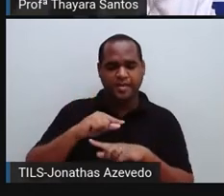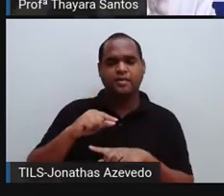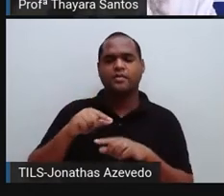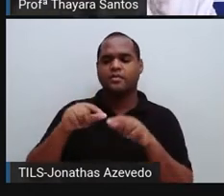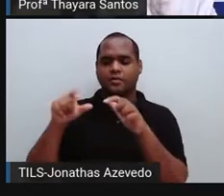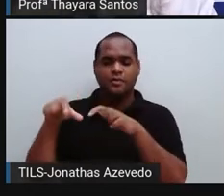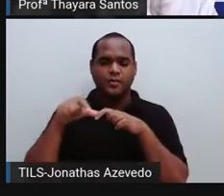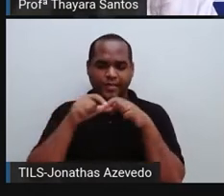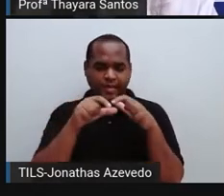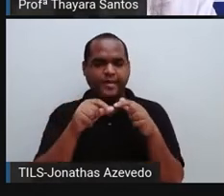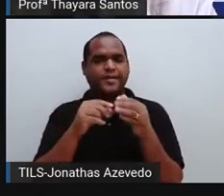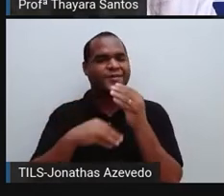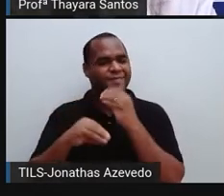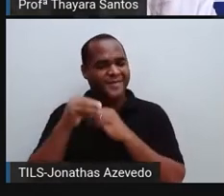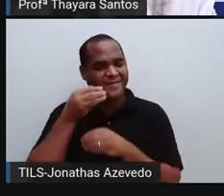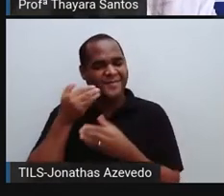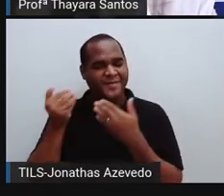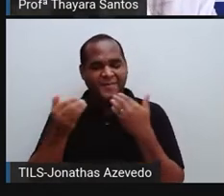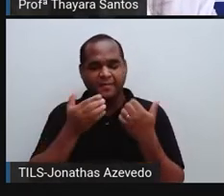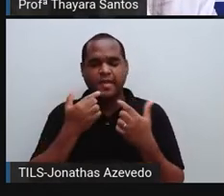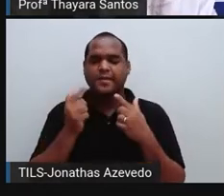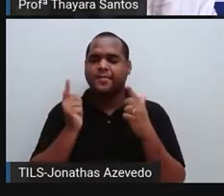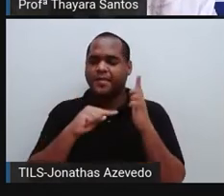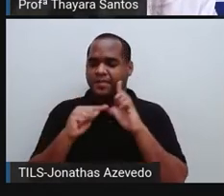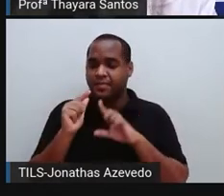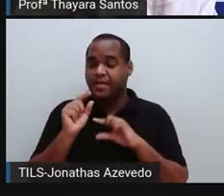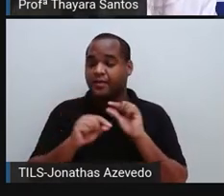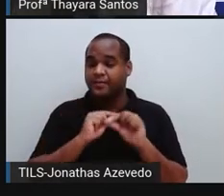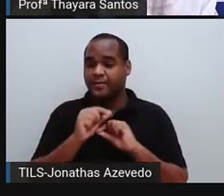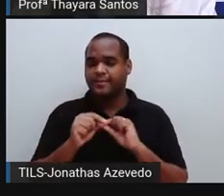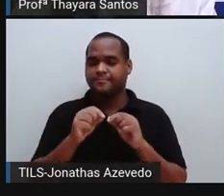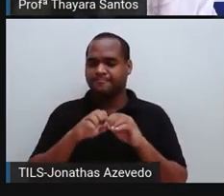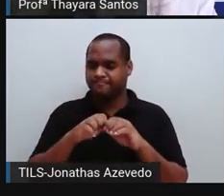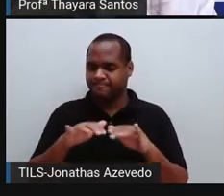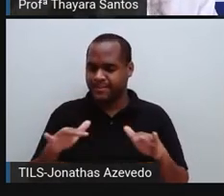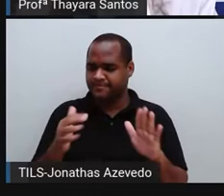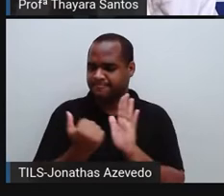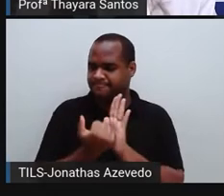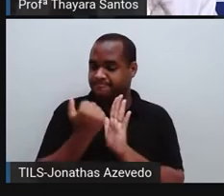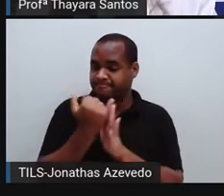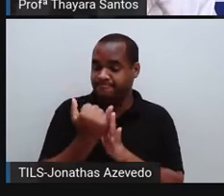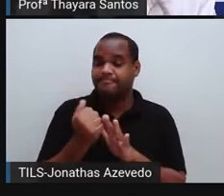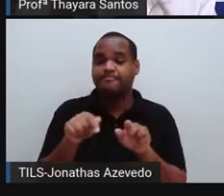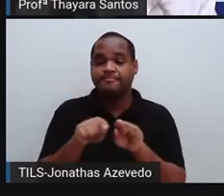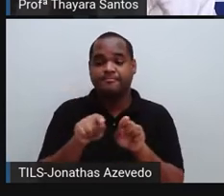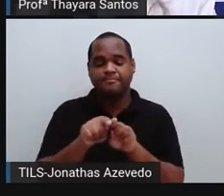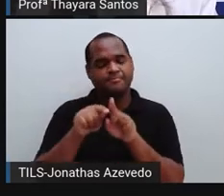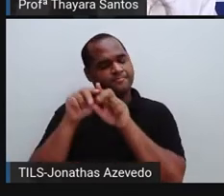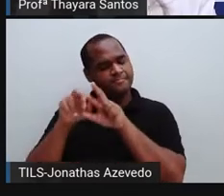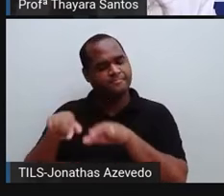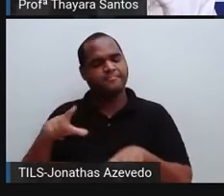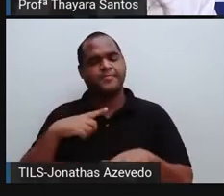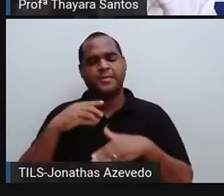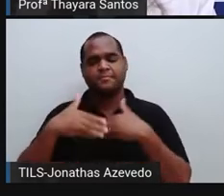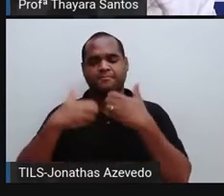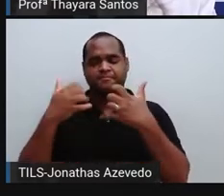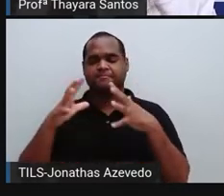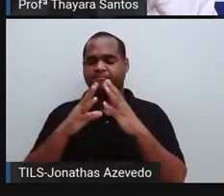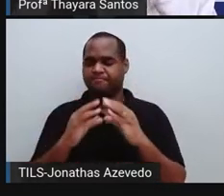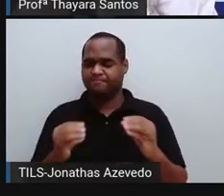ambiente, vão se alimentar melhor e vão conseguir se reproduzir mais para passar essas características adiante.